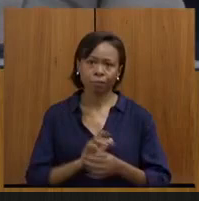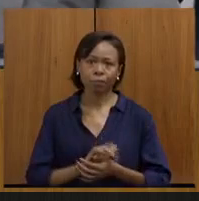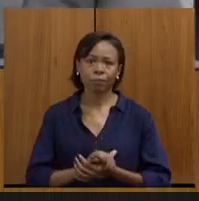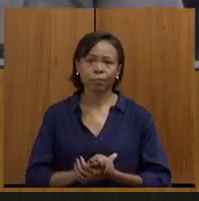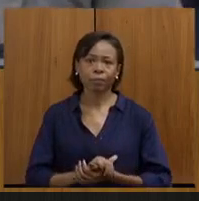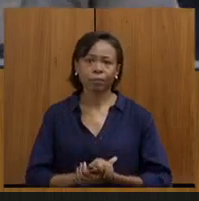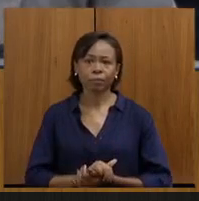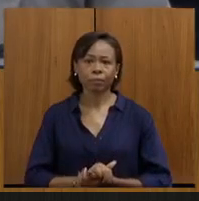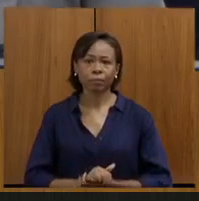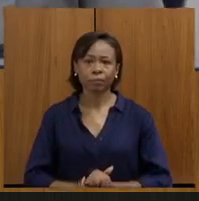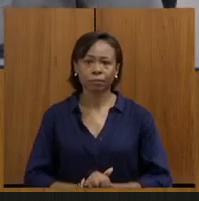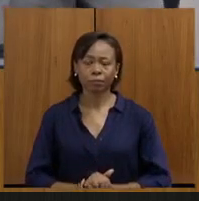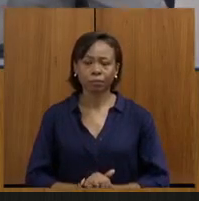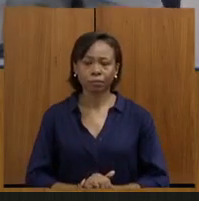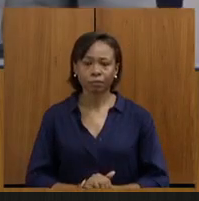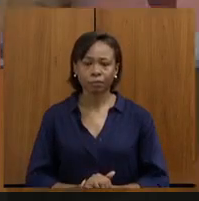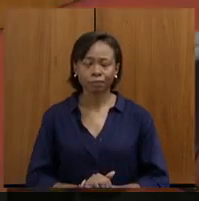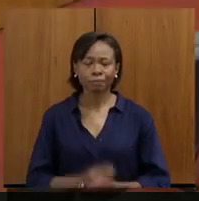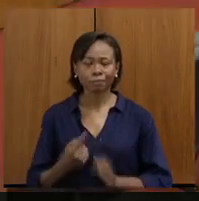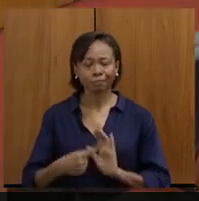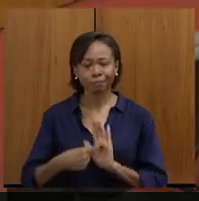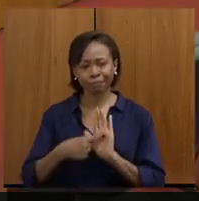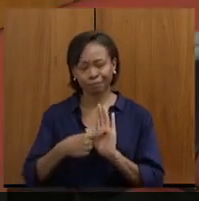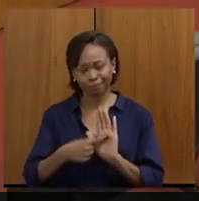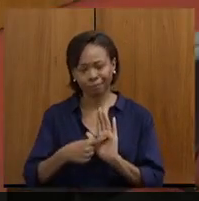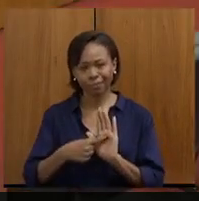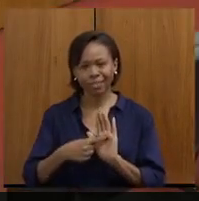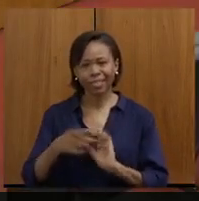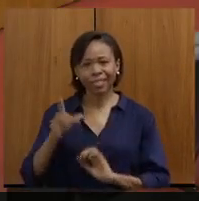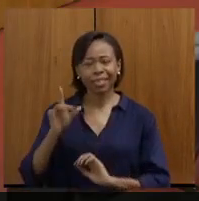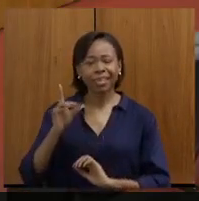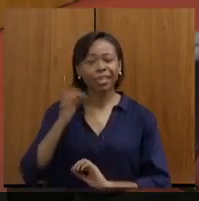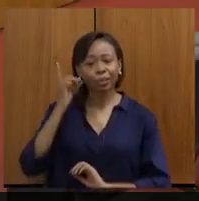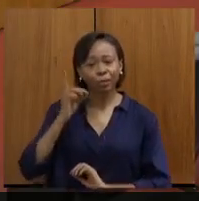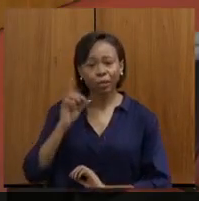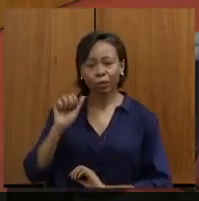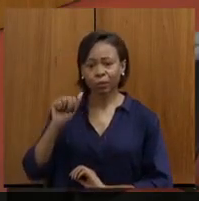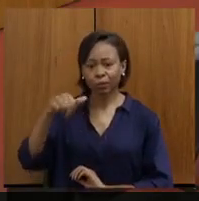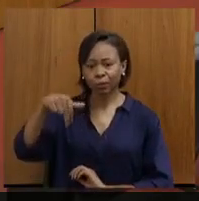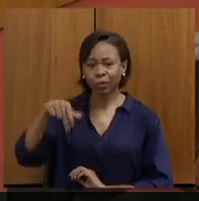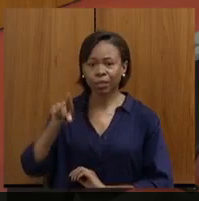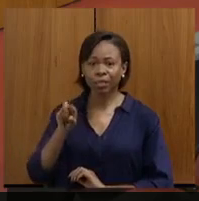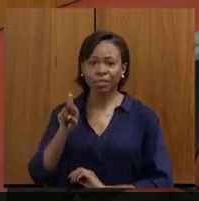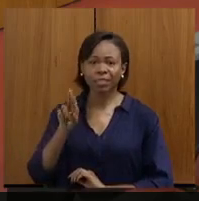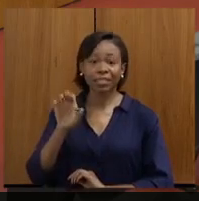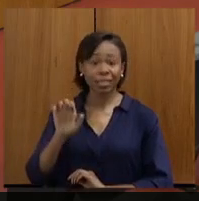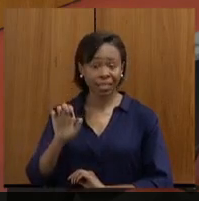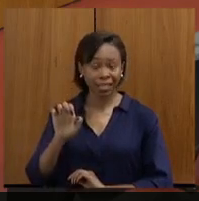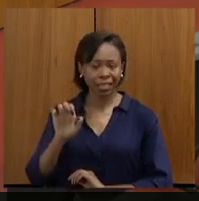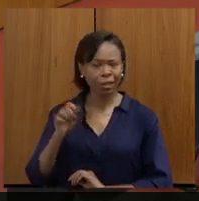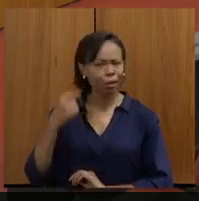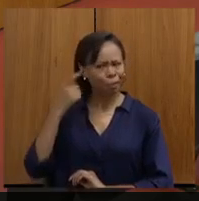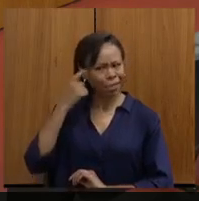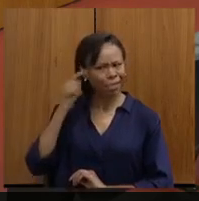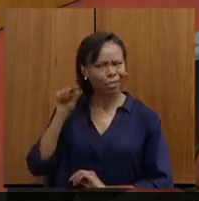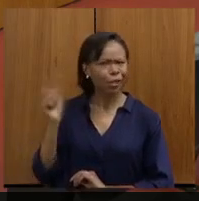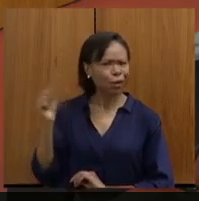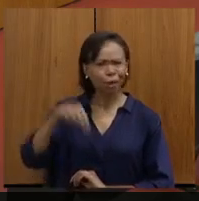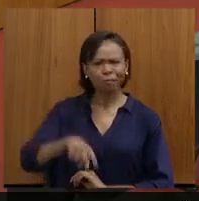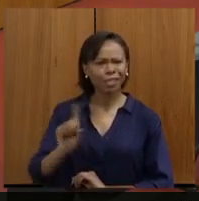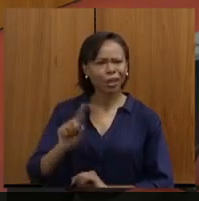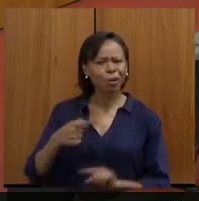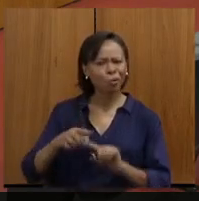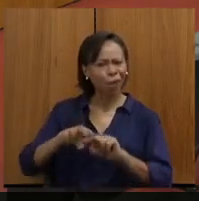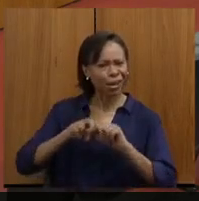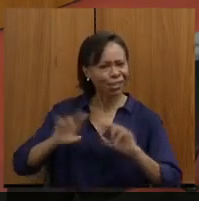Está bem? Queria registrar com muito prazer a presença do deputado André Quintão. Achei que sua excelência não compareceria aqui hoje, dada a